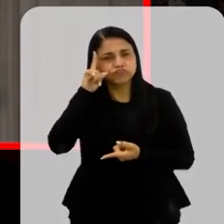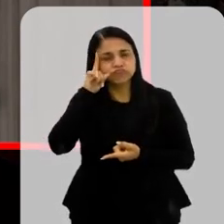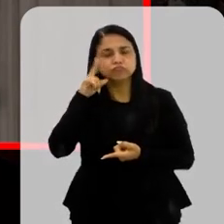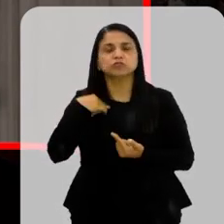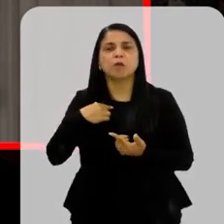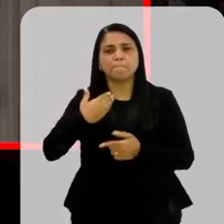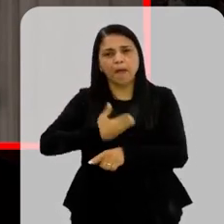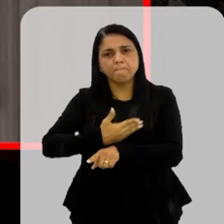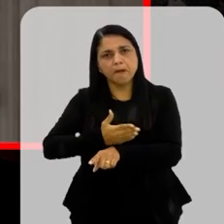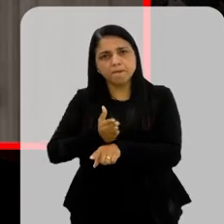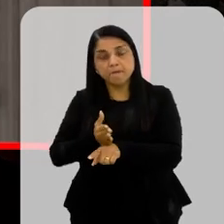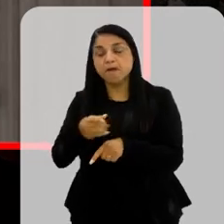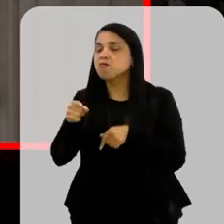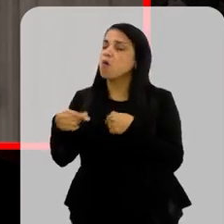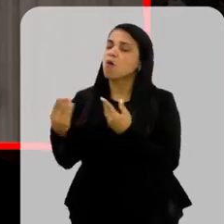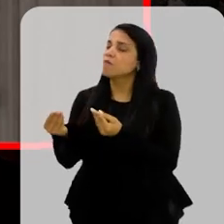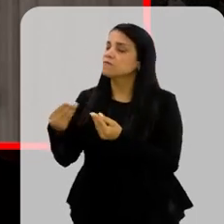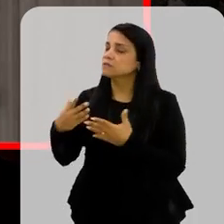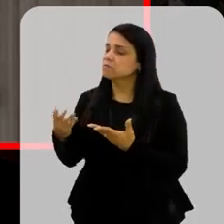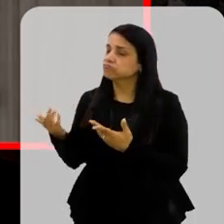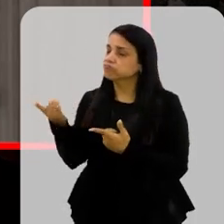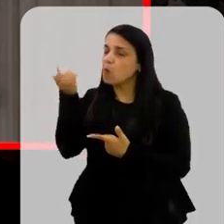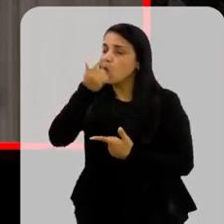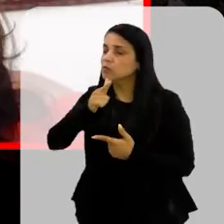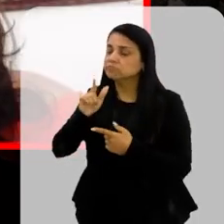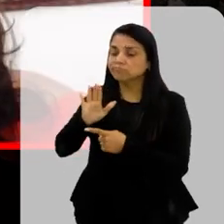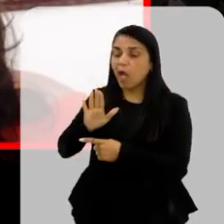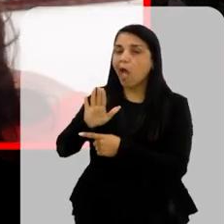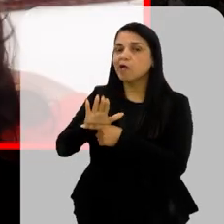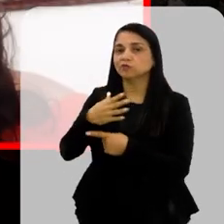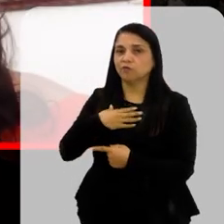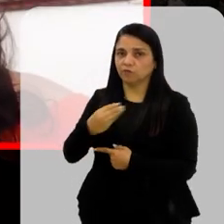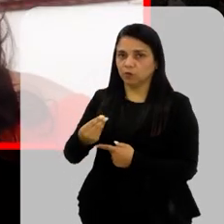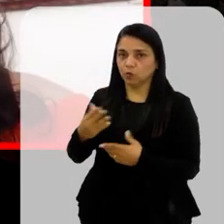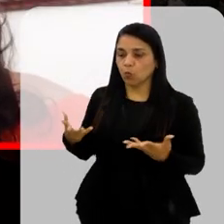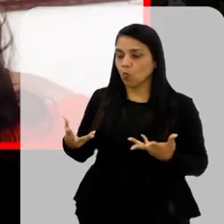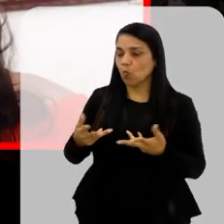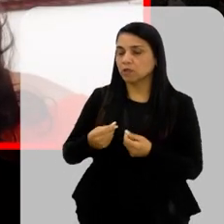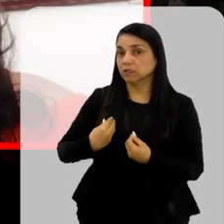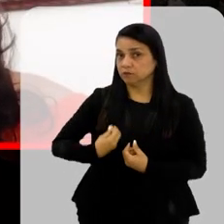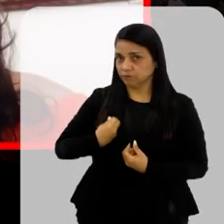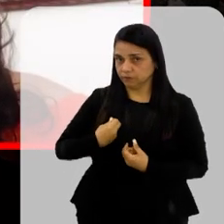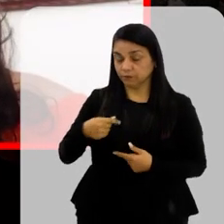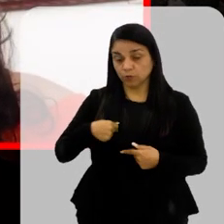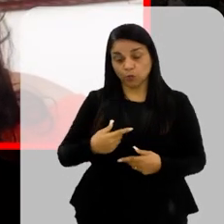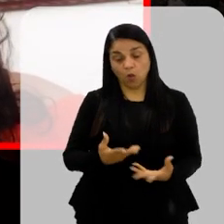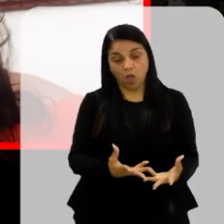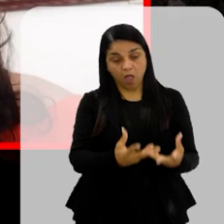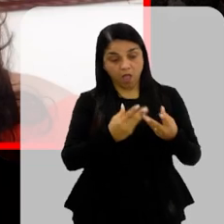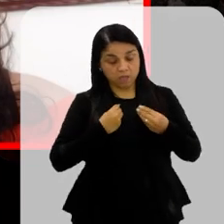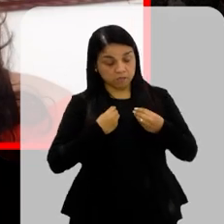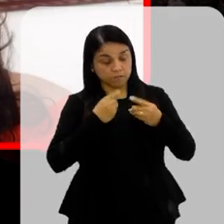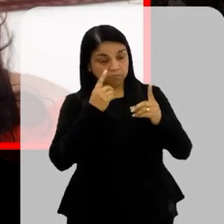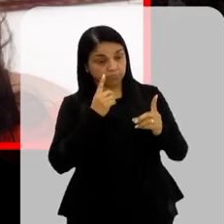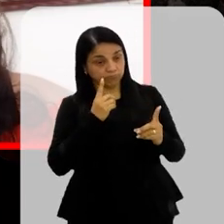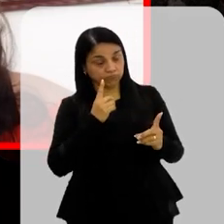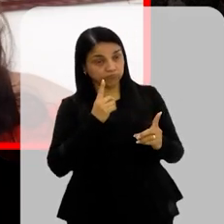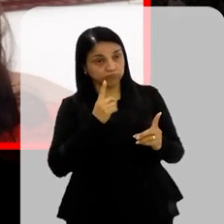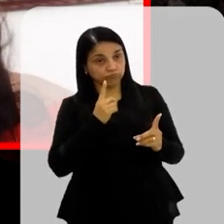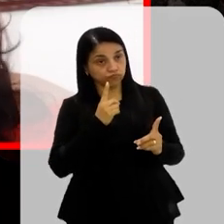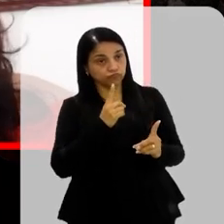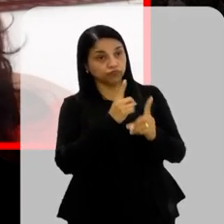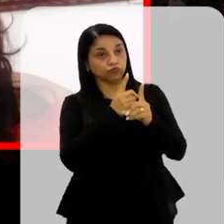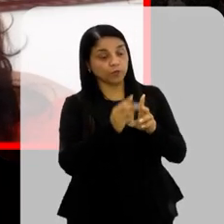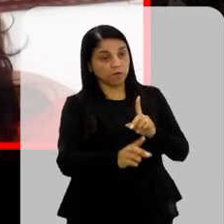Para manter a saúde dele A qualidade de vida dele Eu costumo dizer para as pessoas Quando eu recebi o diagnóstico Eu fiquei